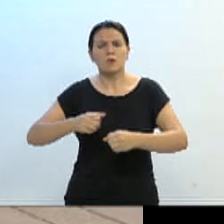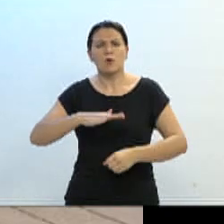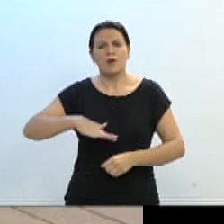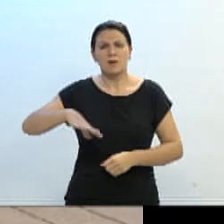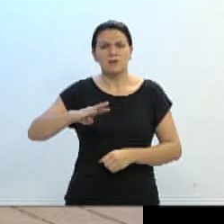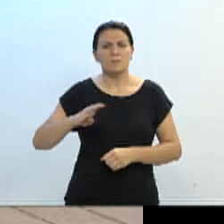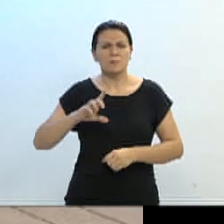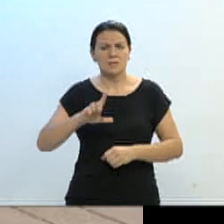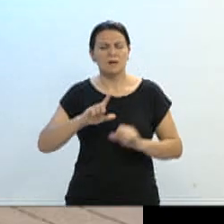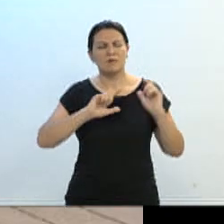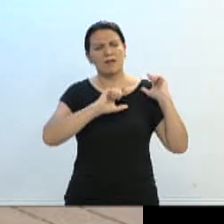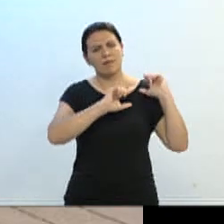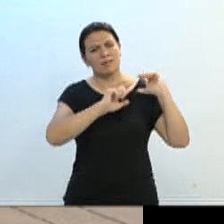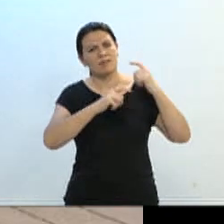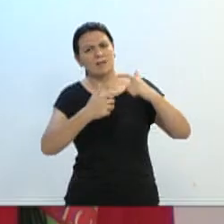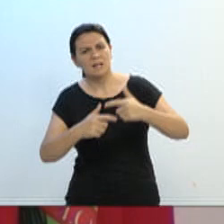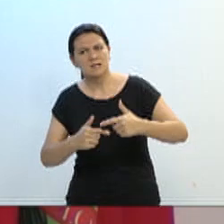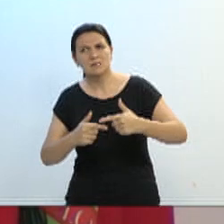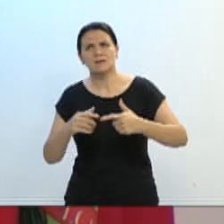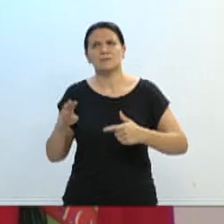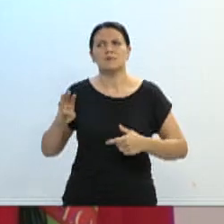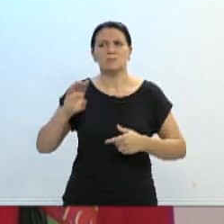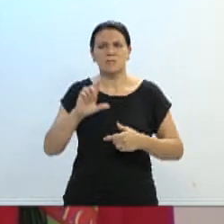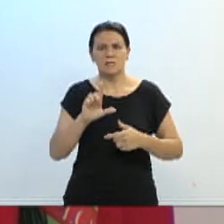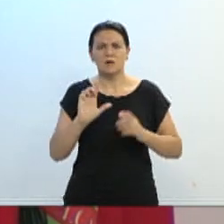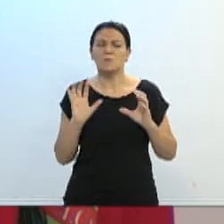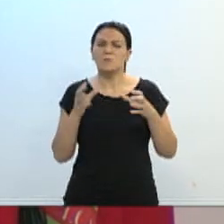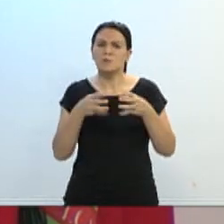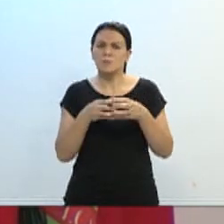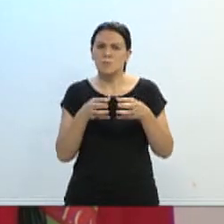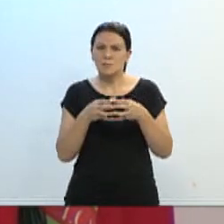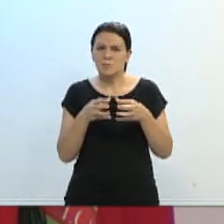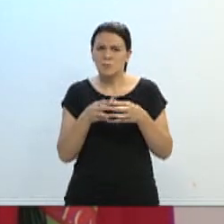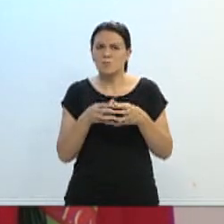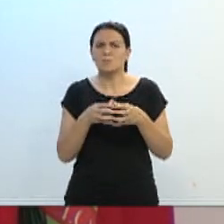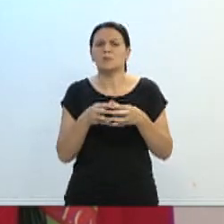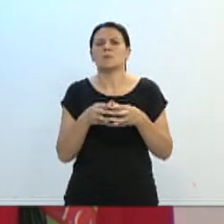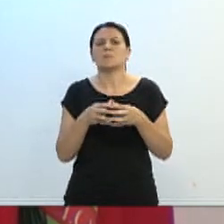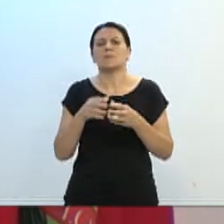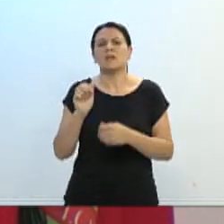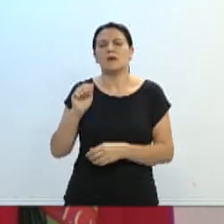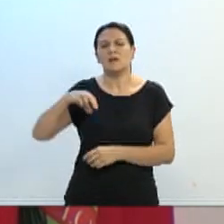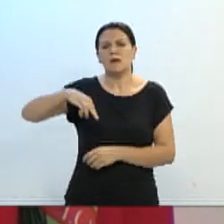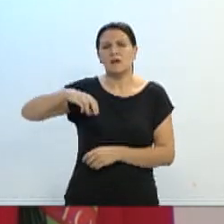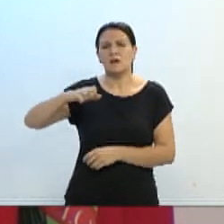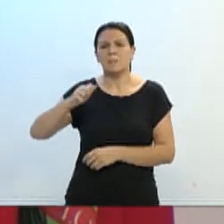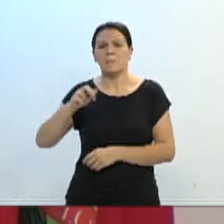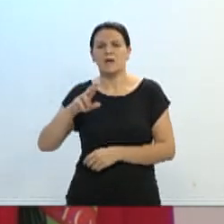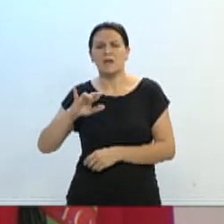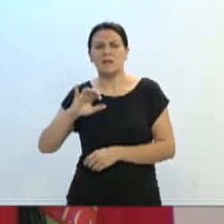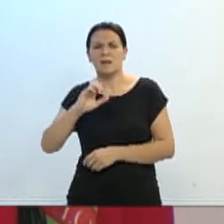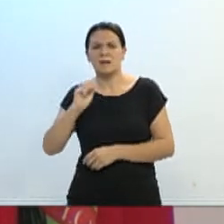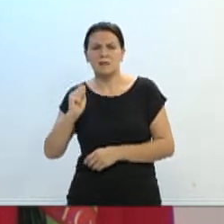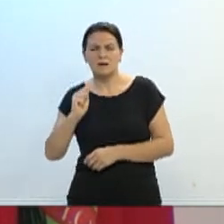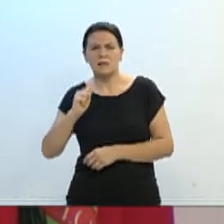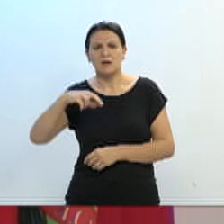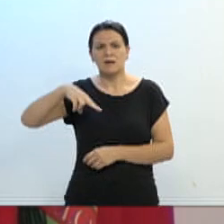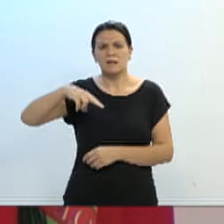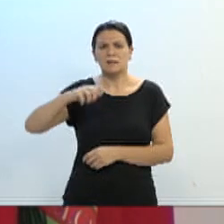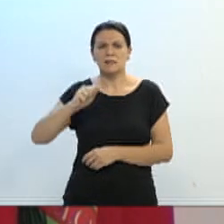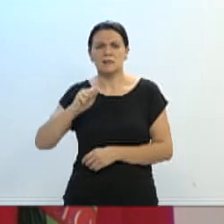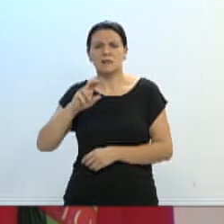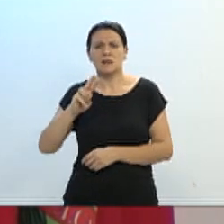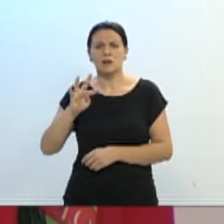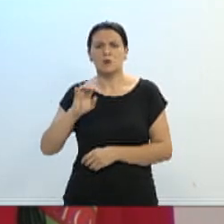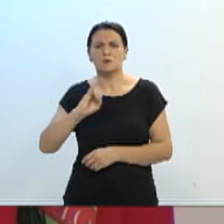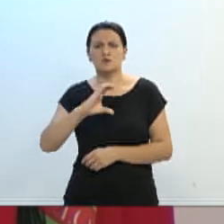tradicional aqui da nossa cidade, o Clube Náutico América, no próximo dia 20 de outubro, completa 101